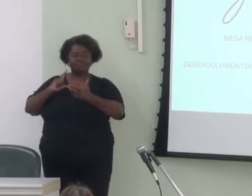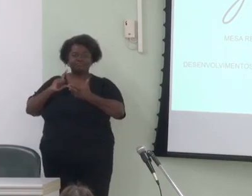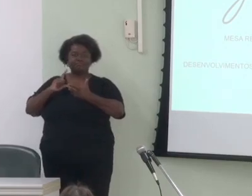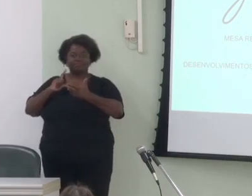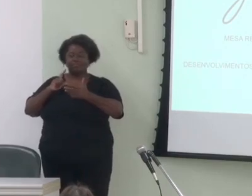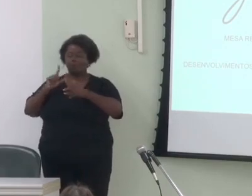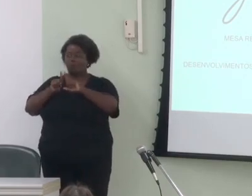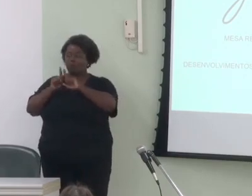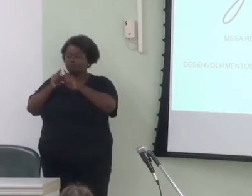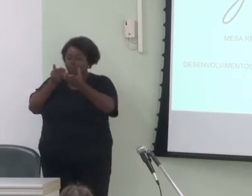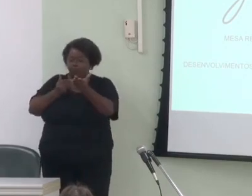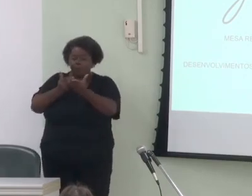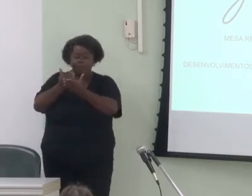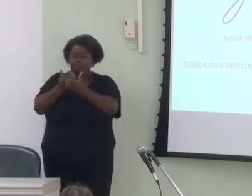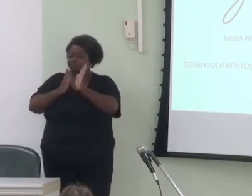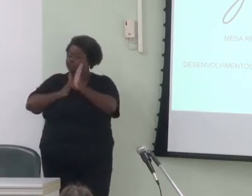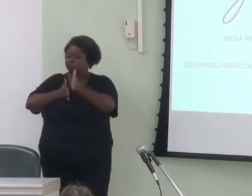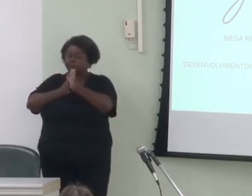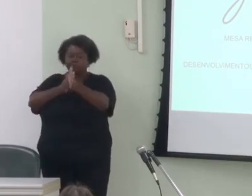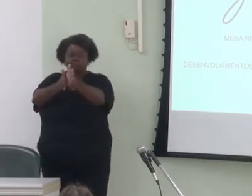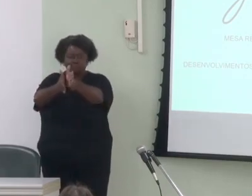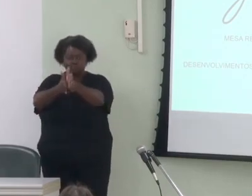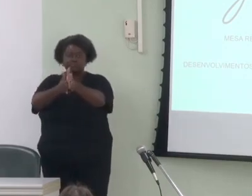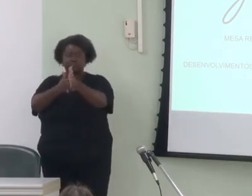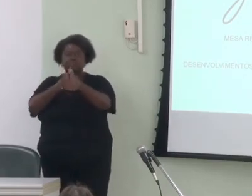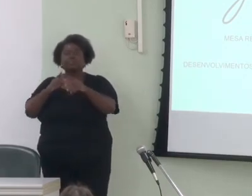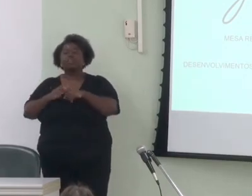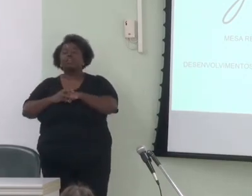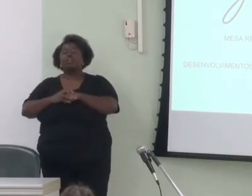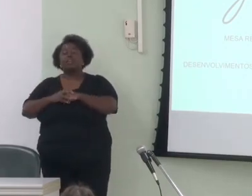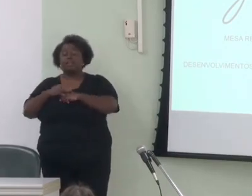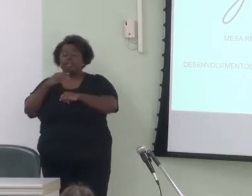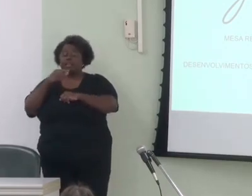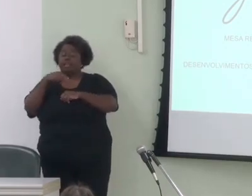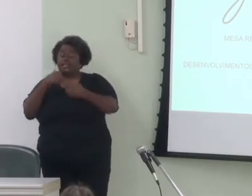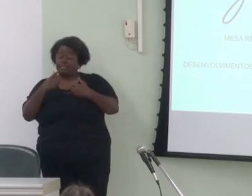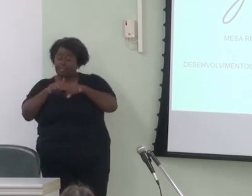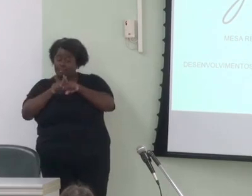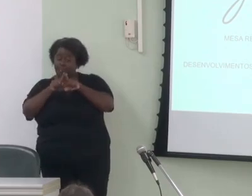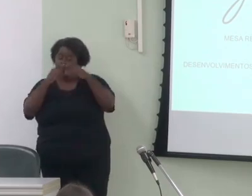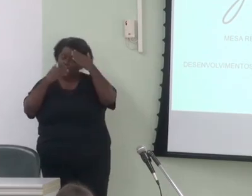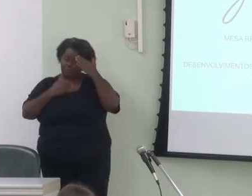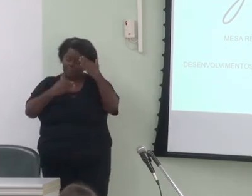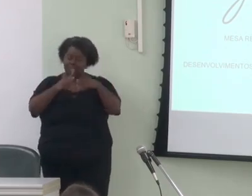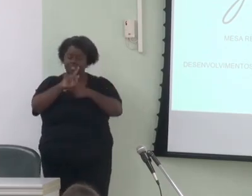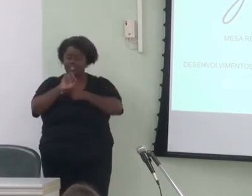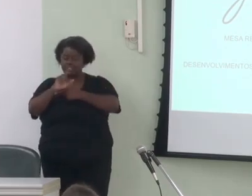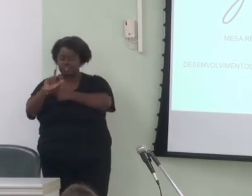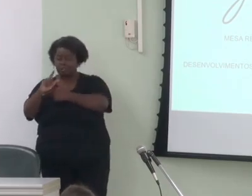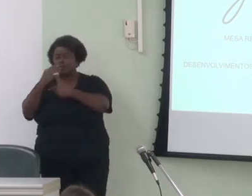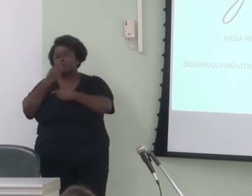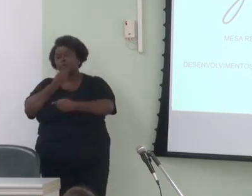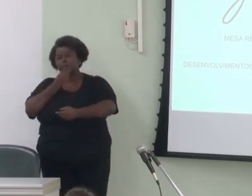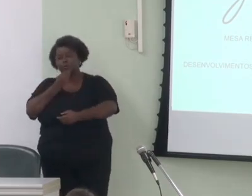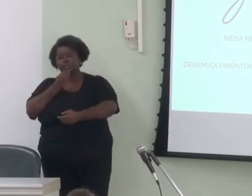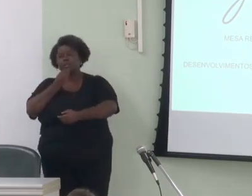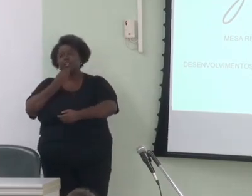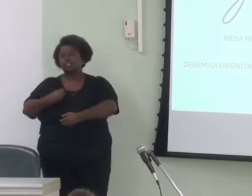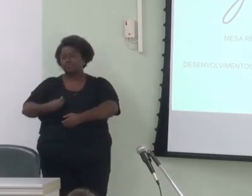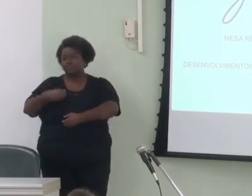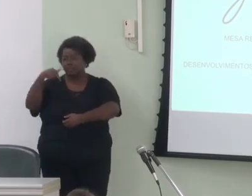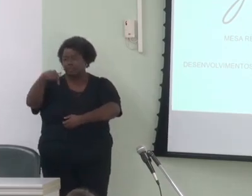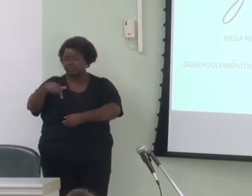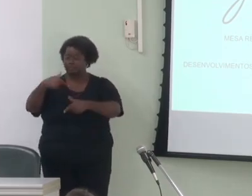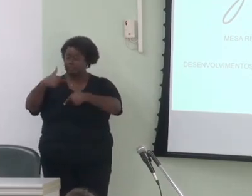grande funcionalista brasileira, nossa querida Marielena de Moura Neves. Então, obrigada, Géo, por essa oportunidade, por estar aqui